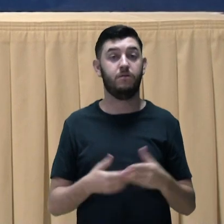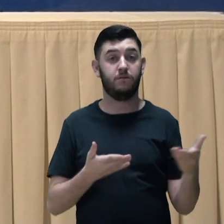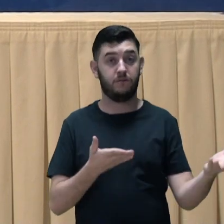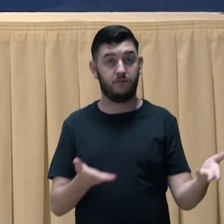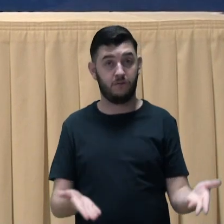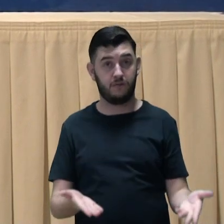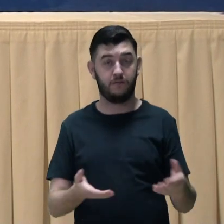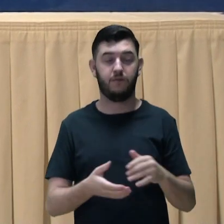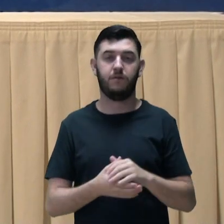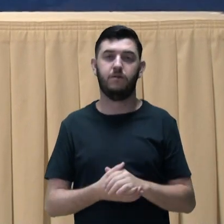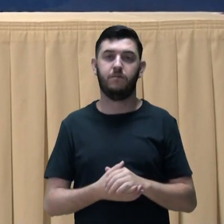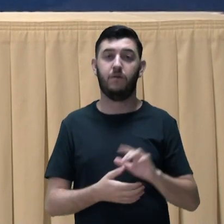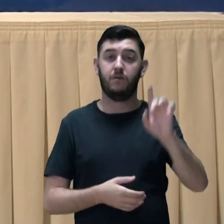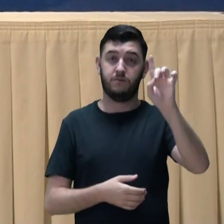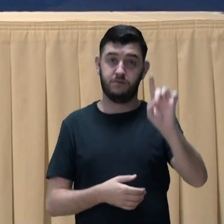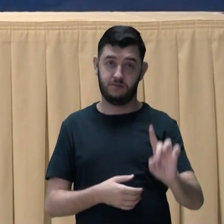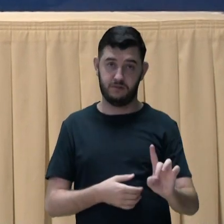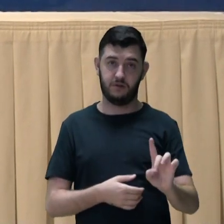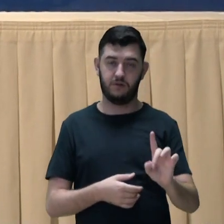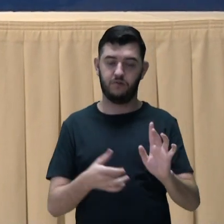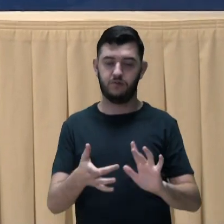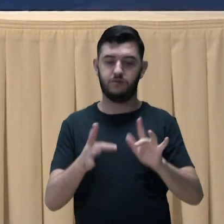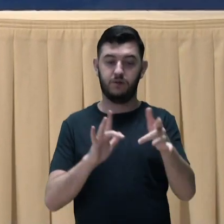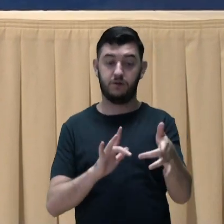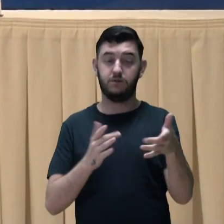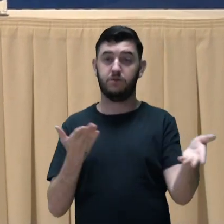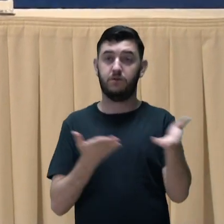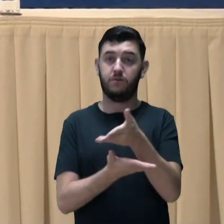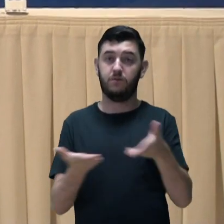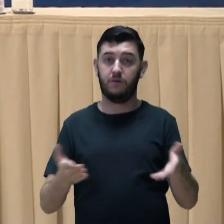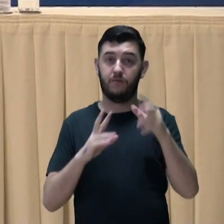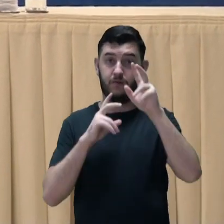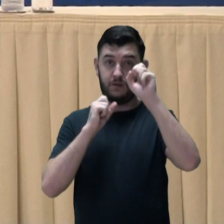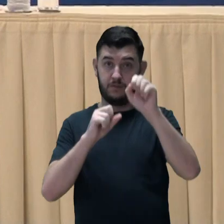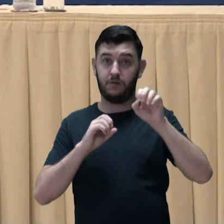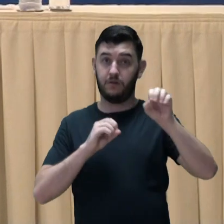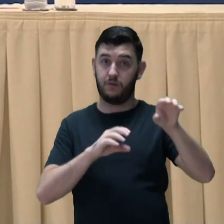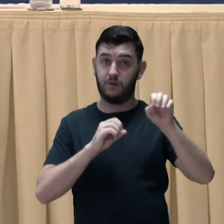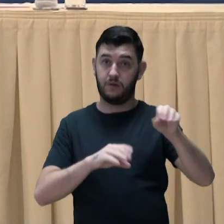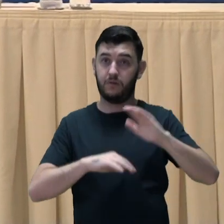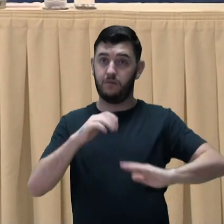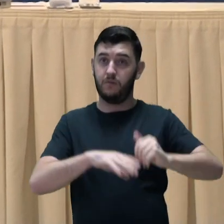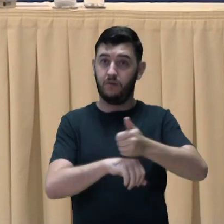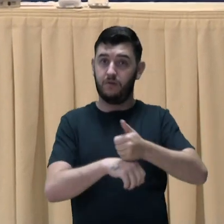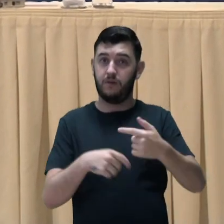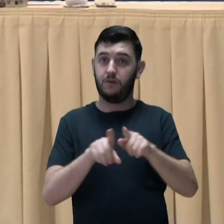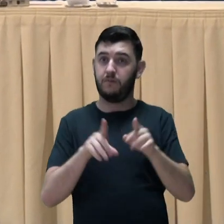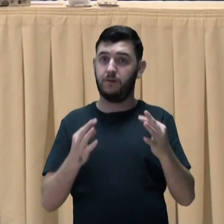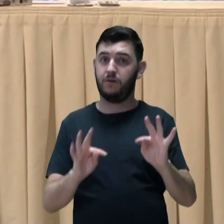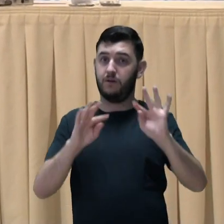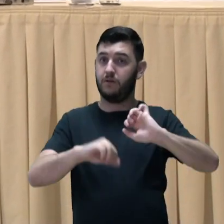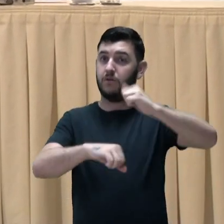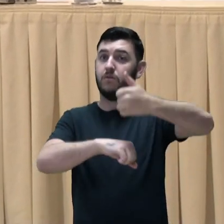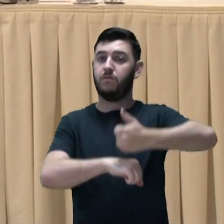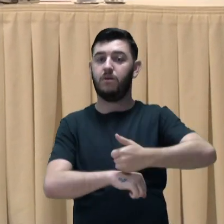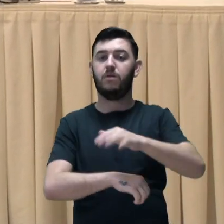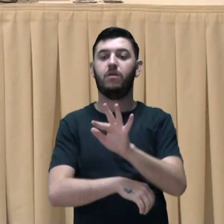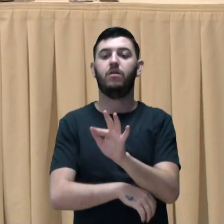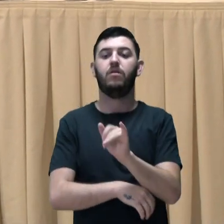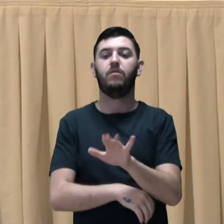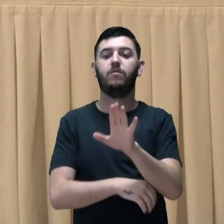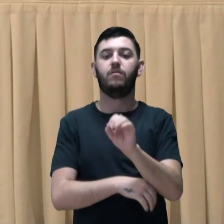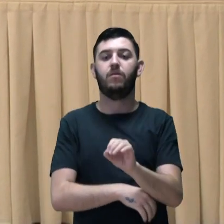Passamos a palavra ao diretor de Articulação e Fortalecimento da Educação Profissional e Tecnológica, substituto,